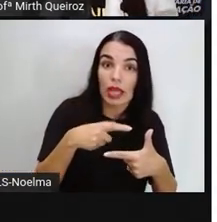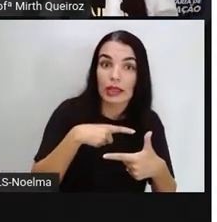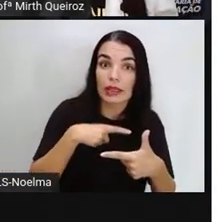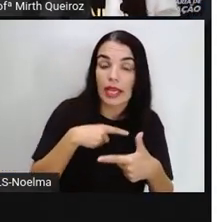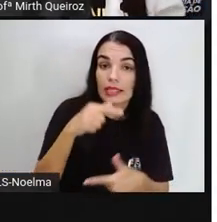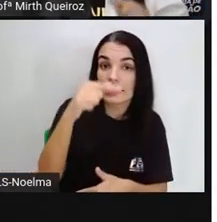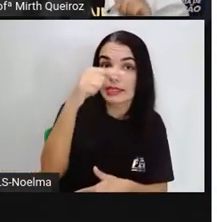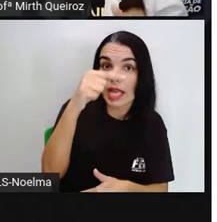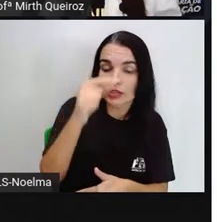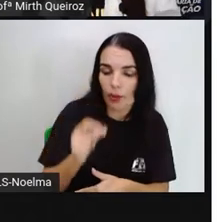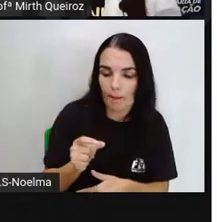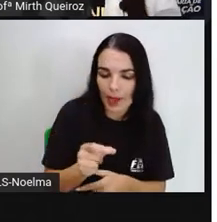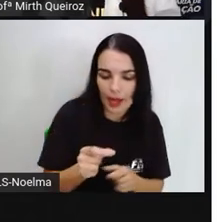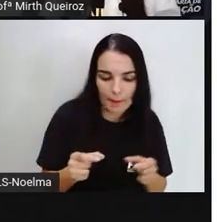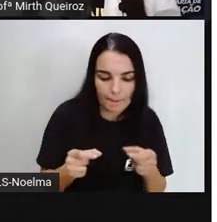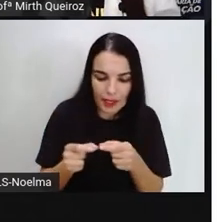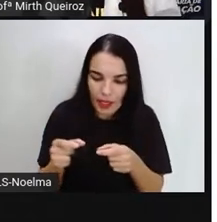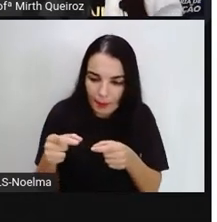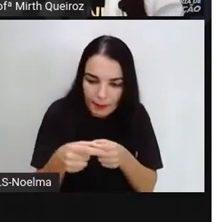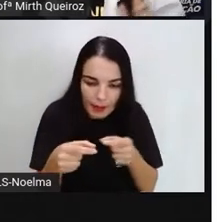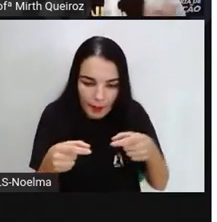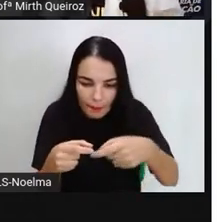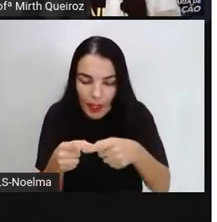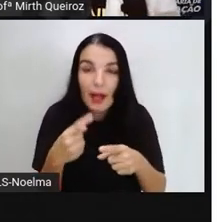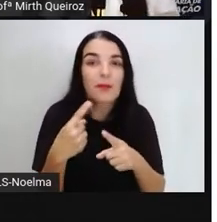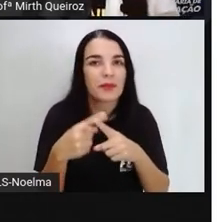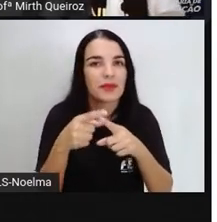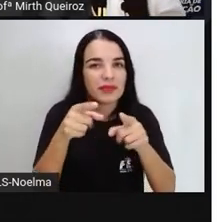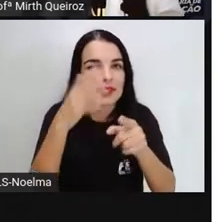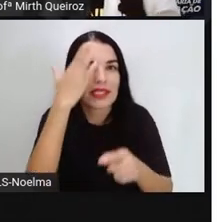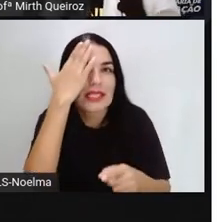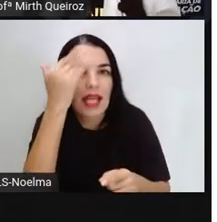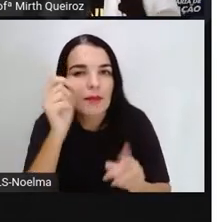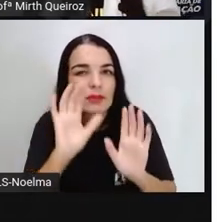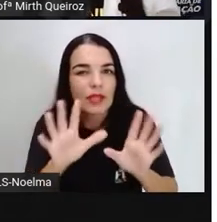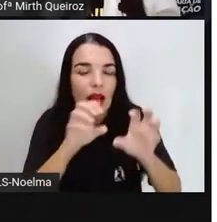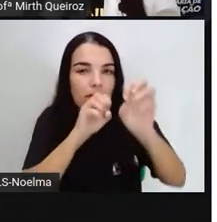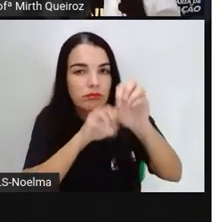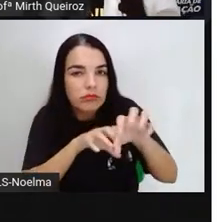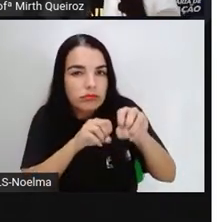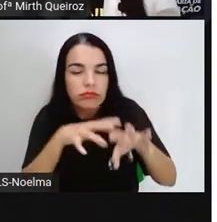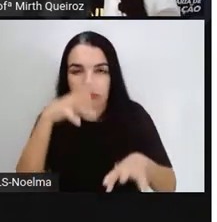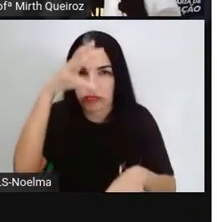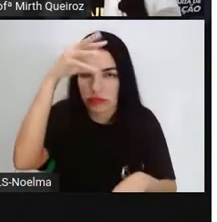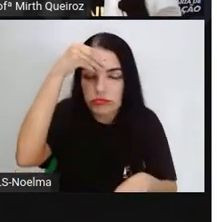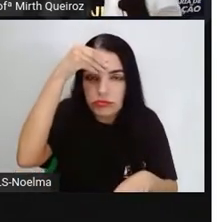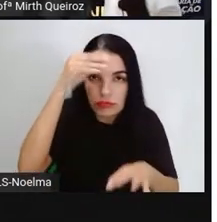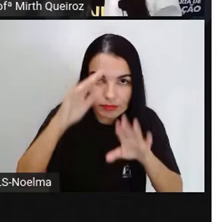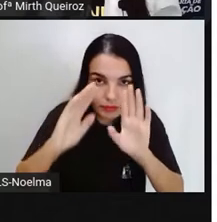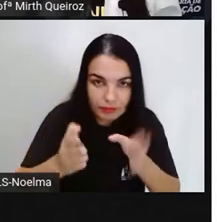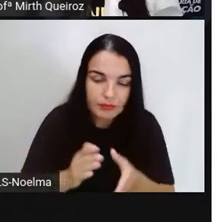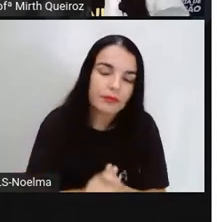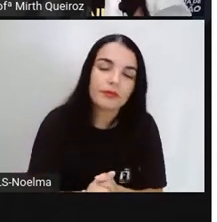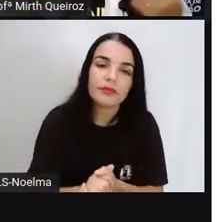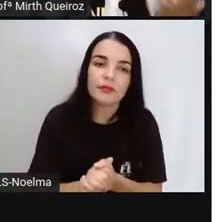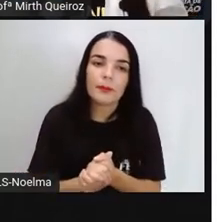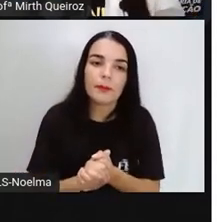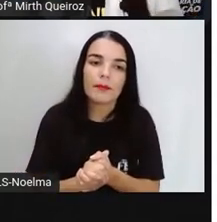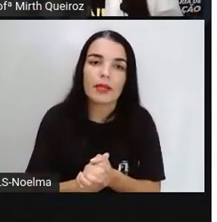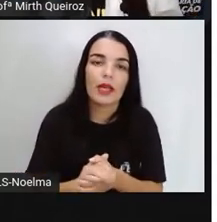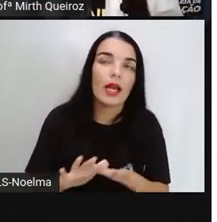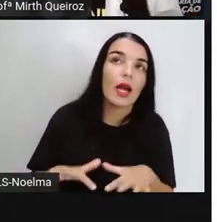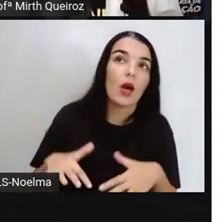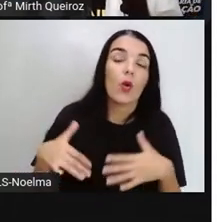peças. Vocês já sabem disso, porque na aula passada falamos sobre isso. E que